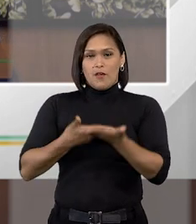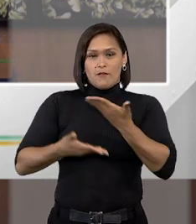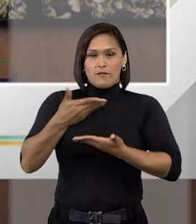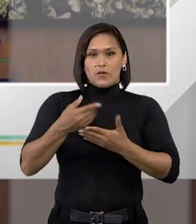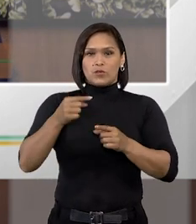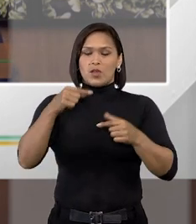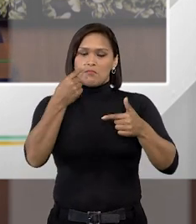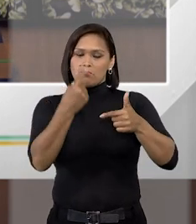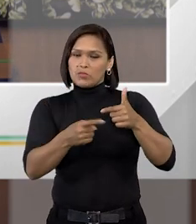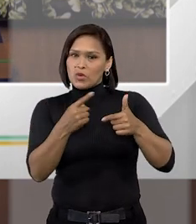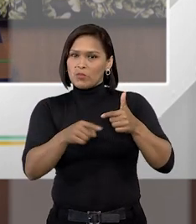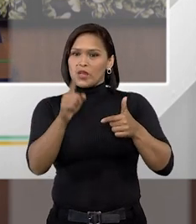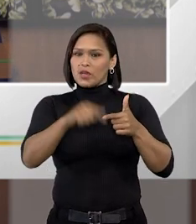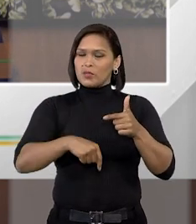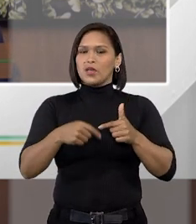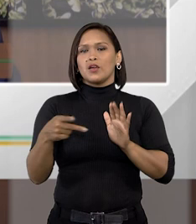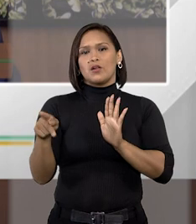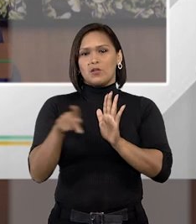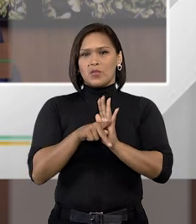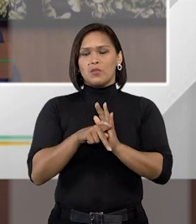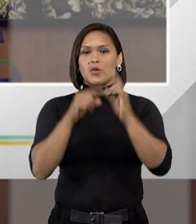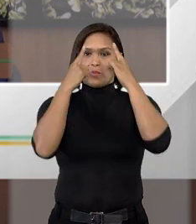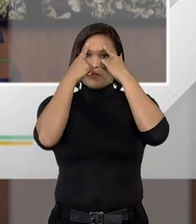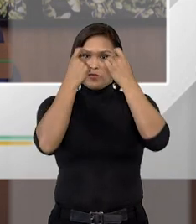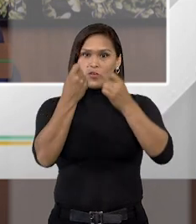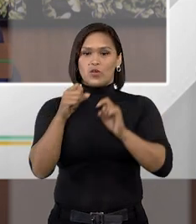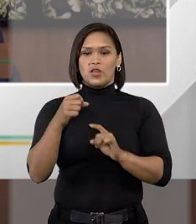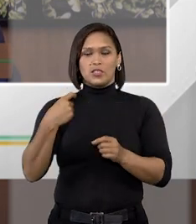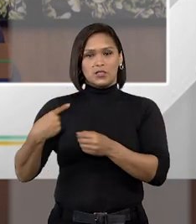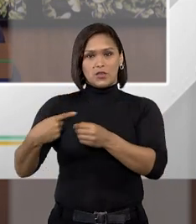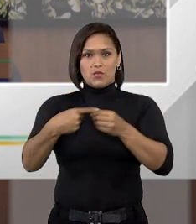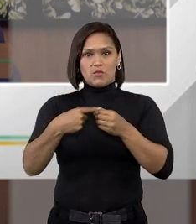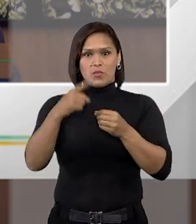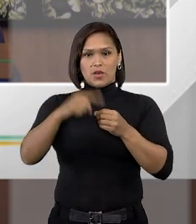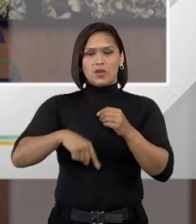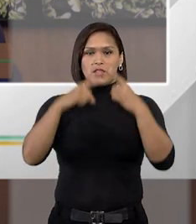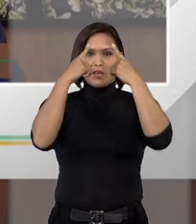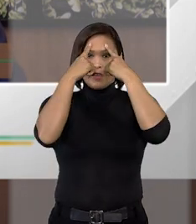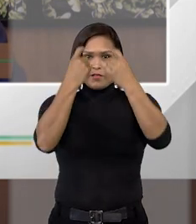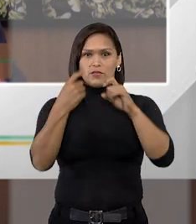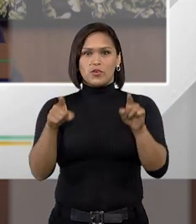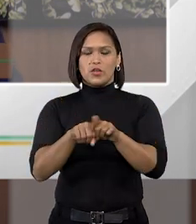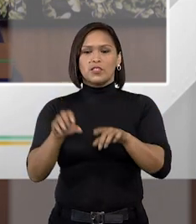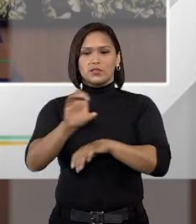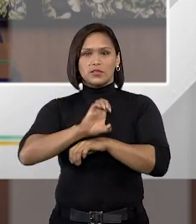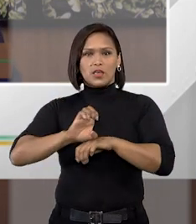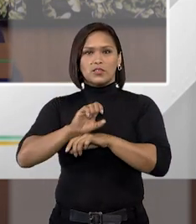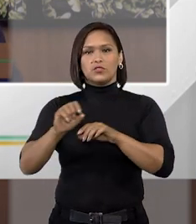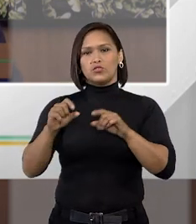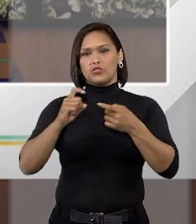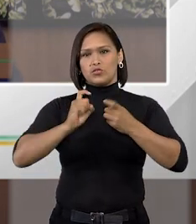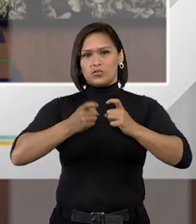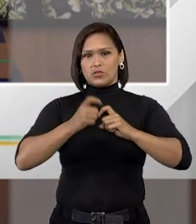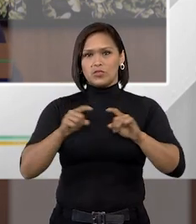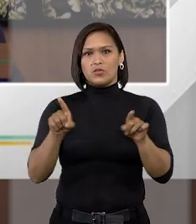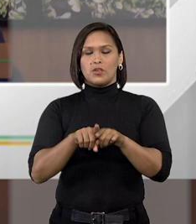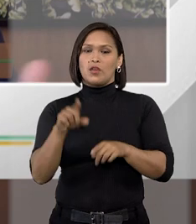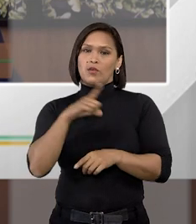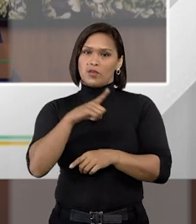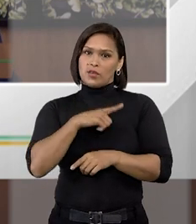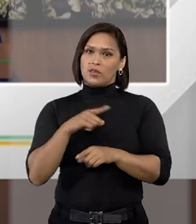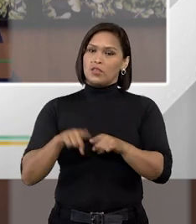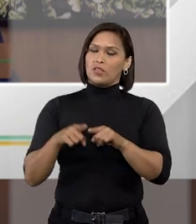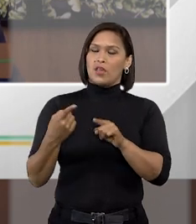problemas crônicos do Brasil com a própria violência urbana, com a própria violência institucional, institucional que existe,